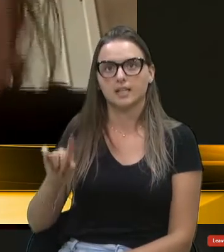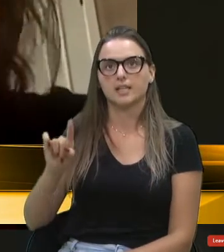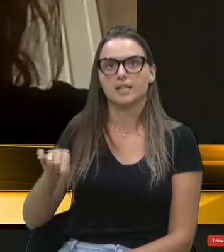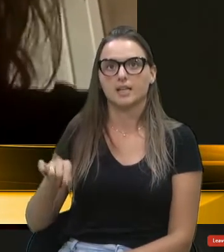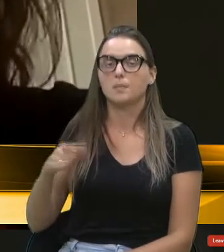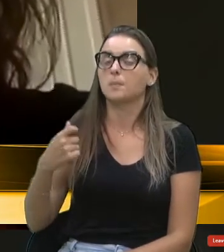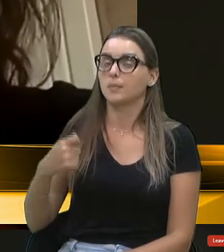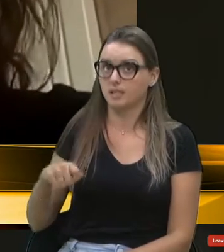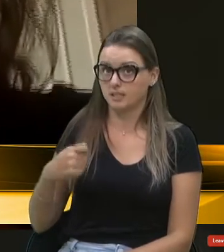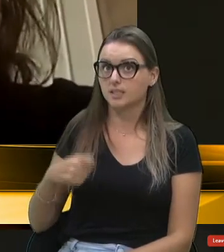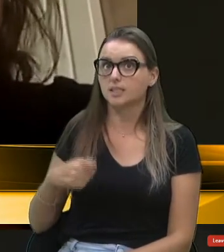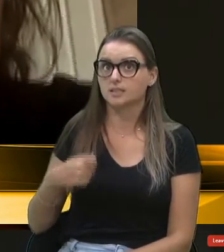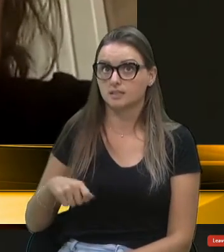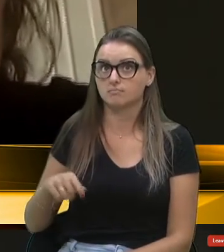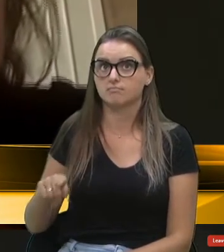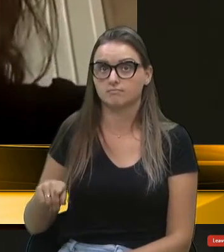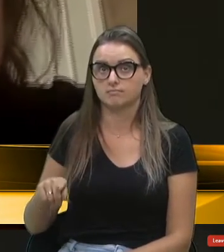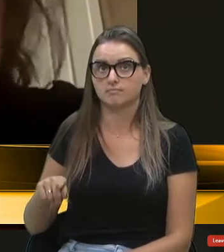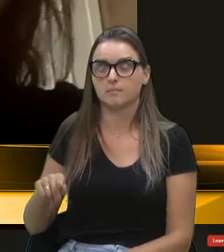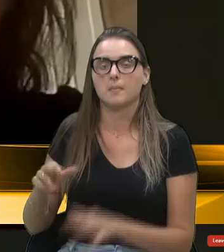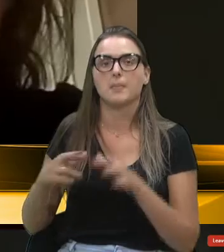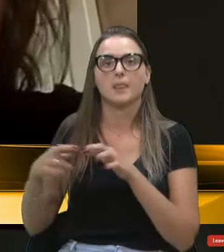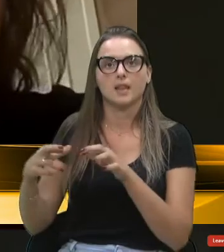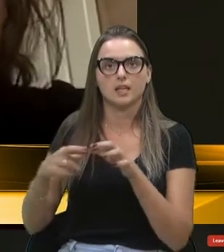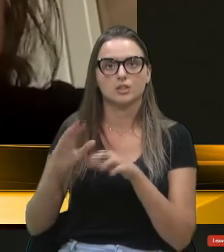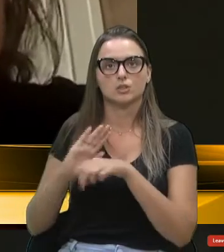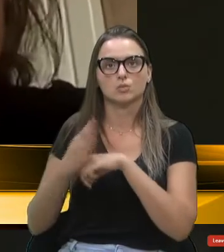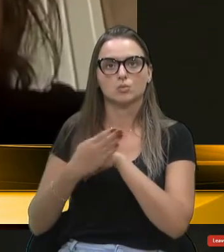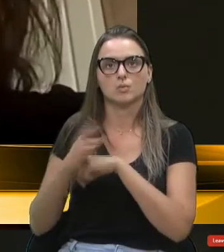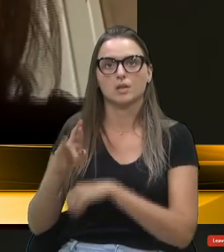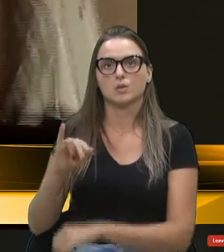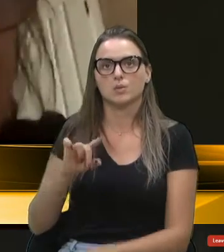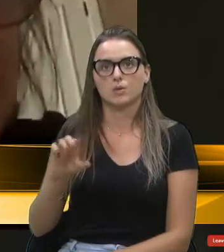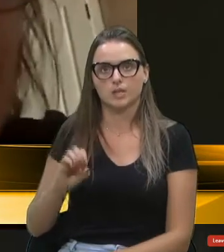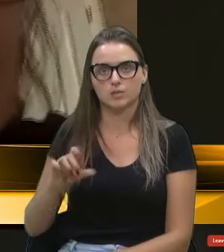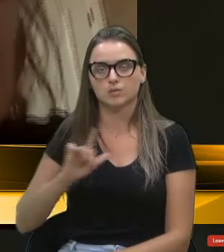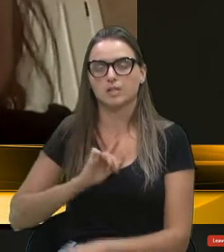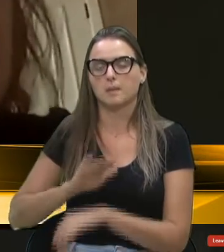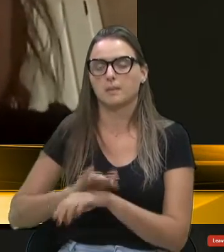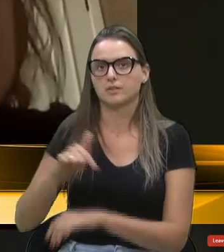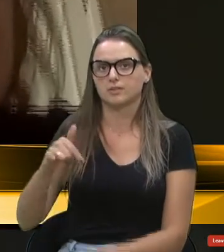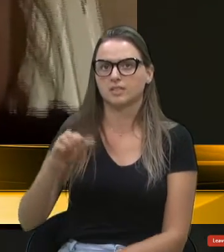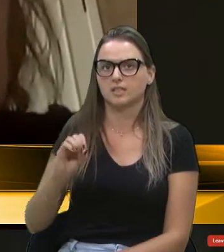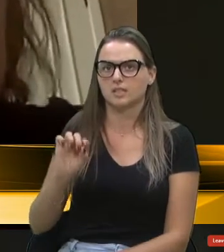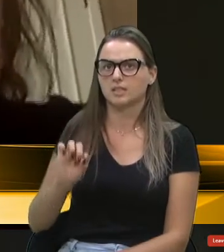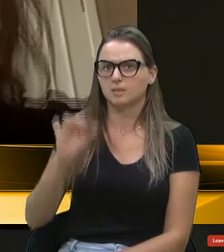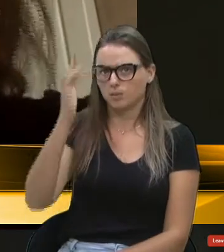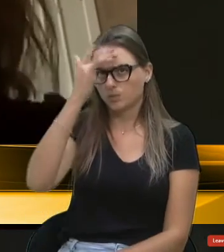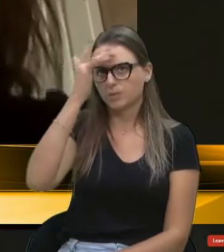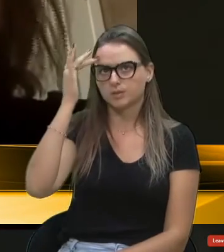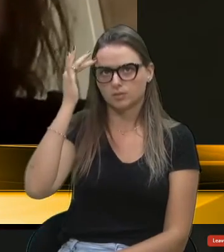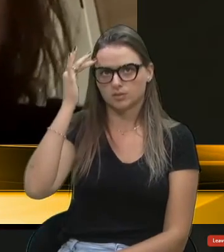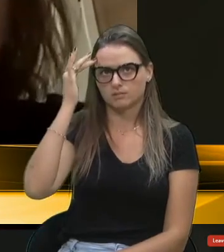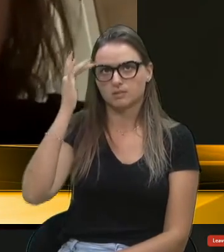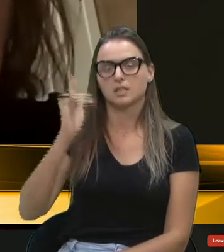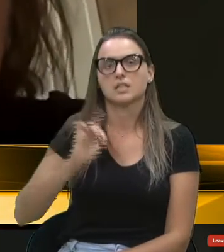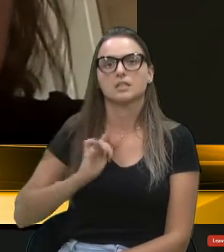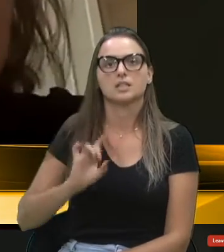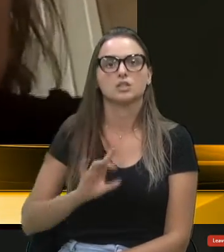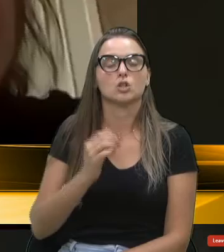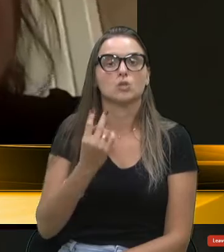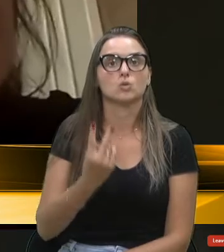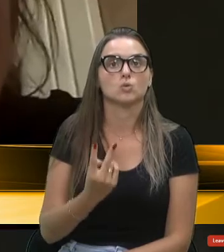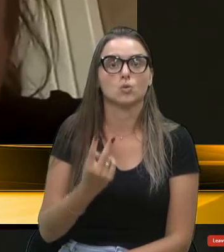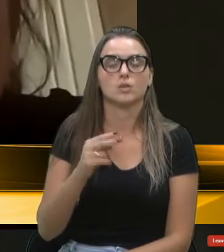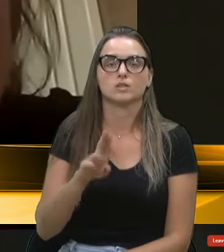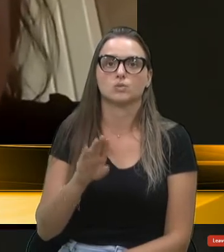necessidade. A região desviou isso, ela tem mais de 70 mil habitantes, ela tem apenas duas unidades